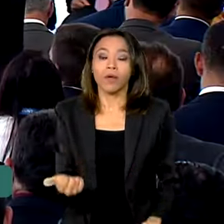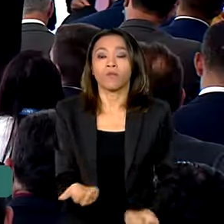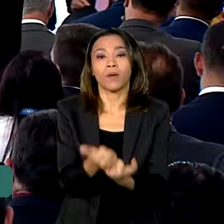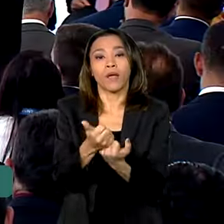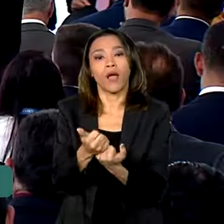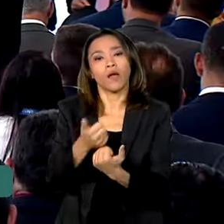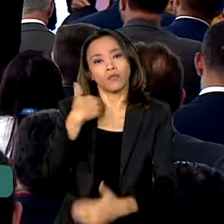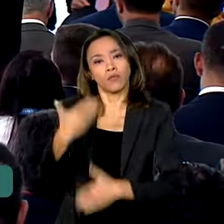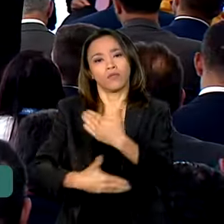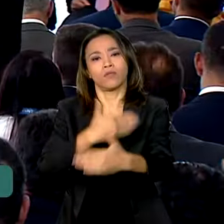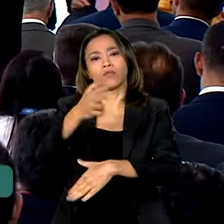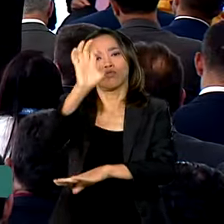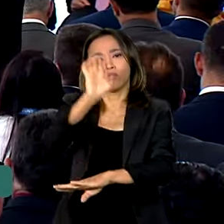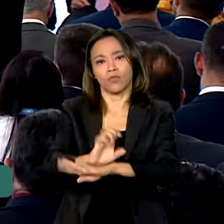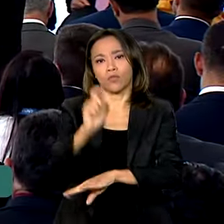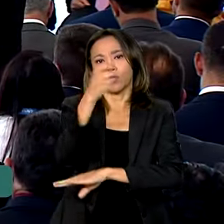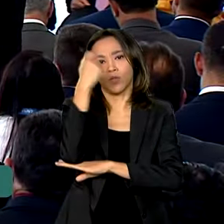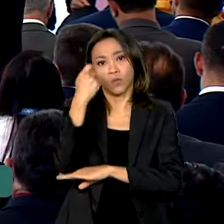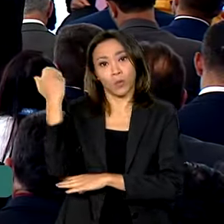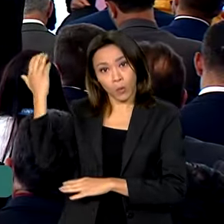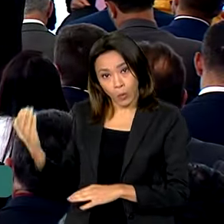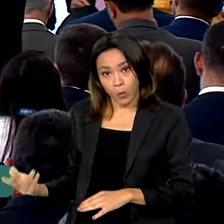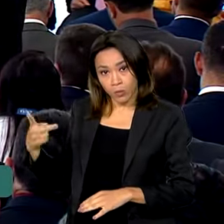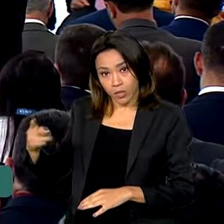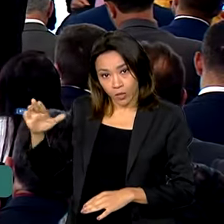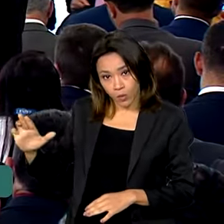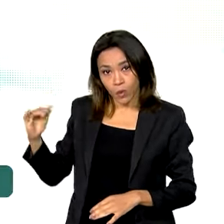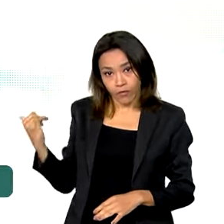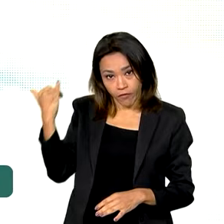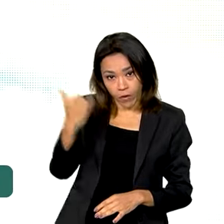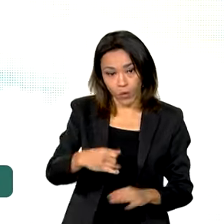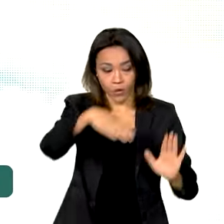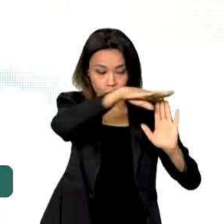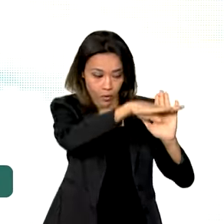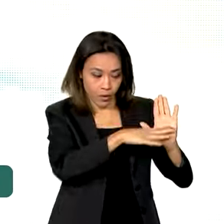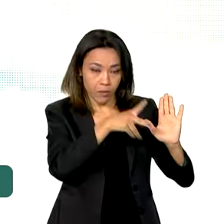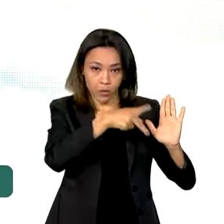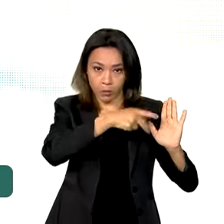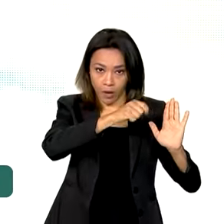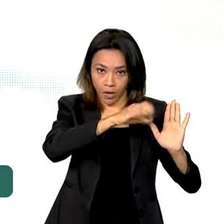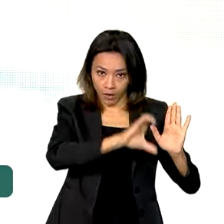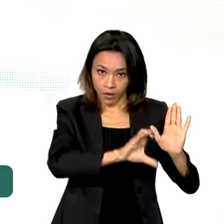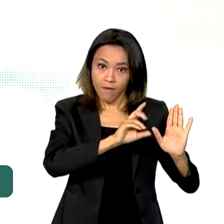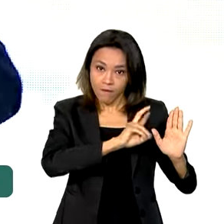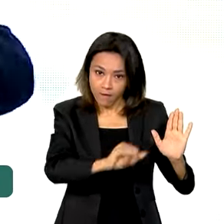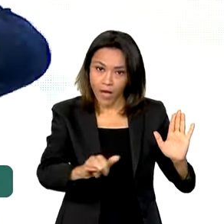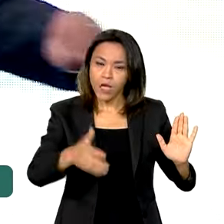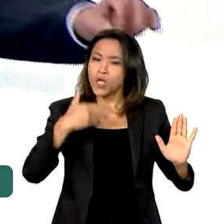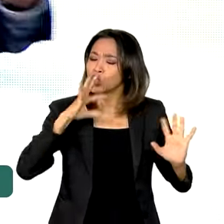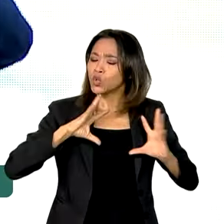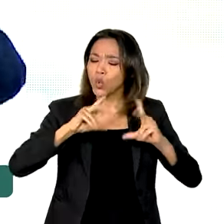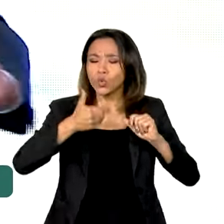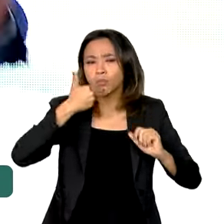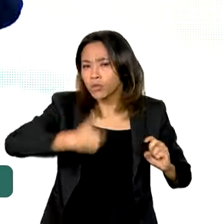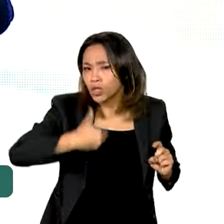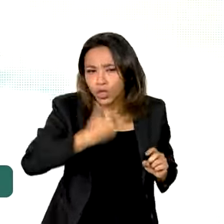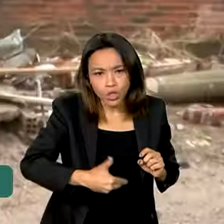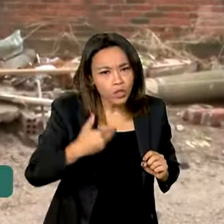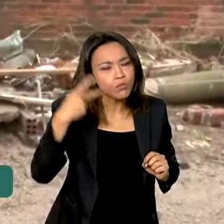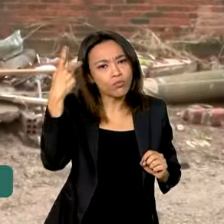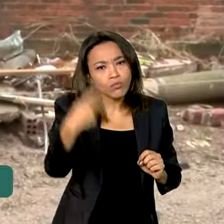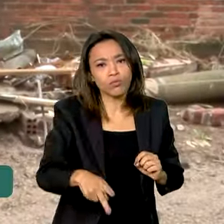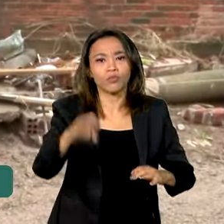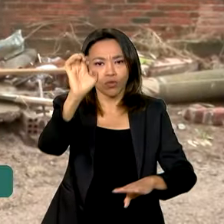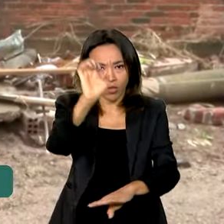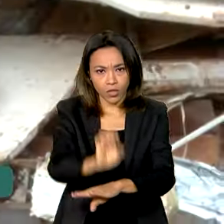Sul, o presidente Lula decidiu que o PAC Seleções vai atender a todos os pedidos de contenção de encostas